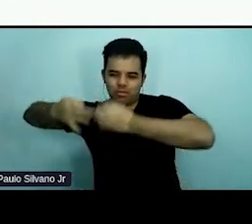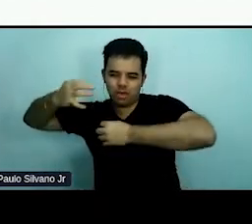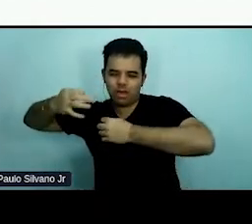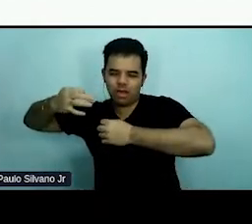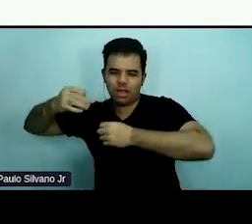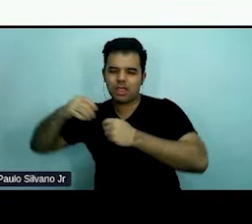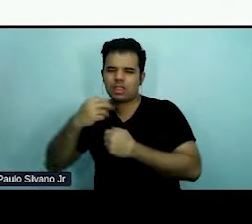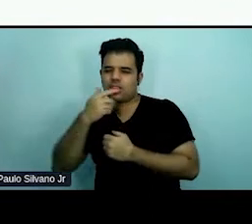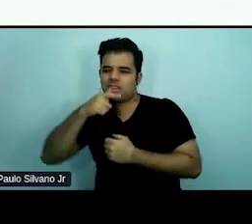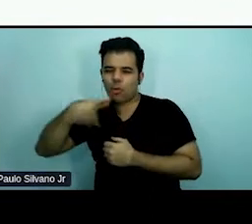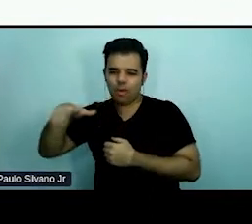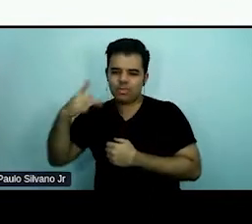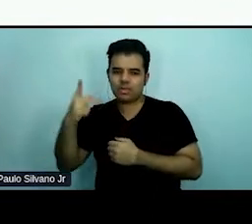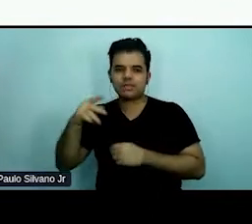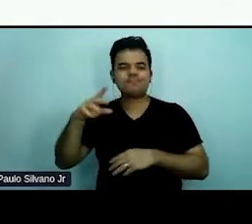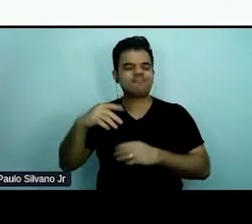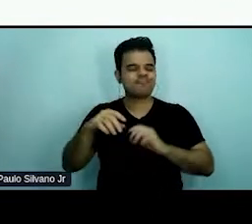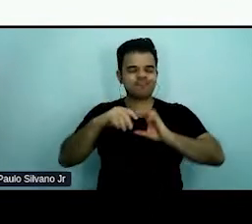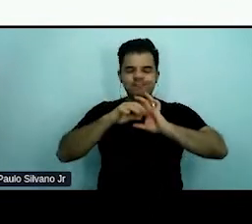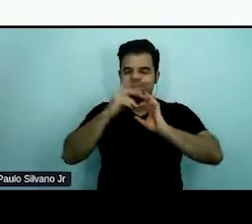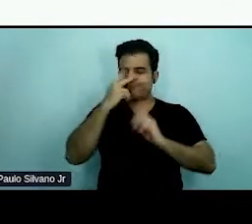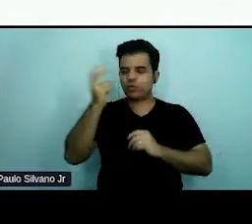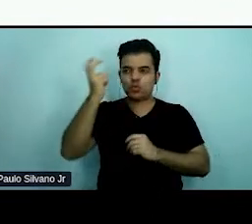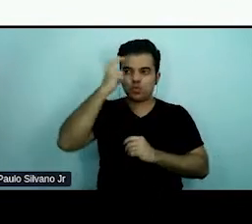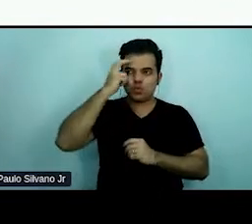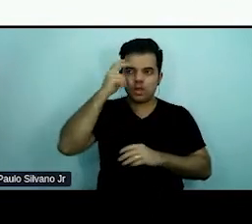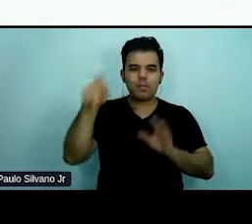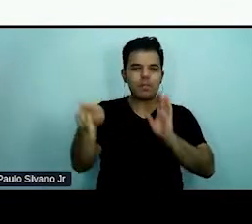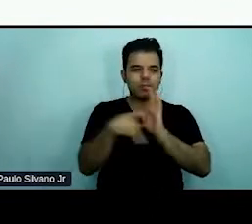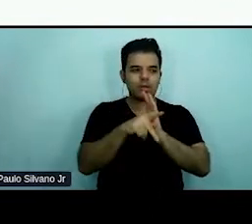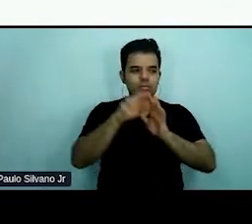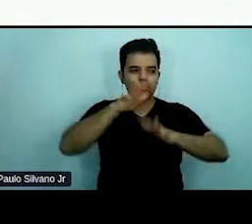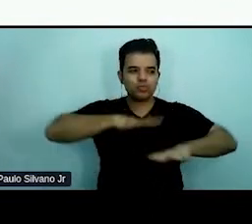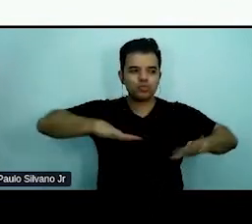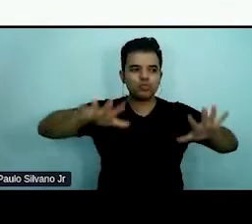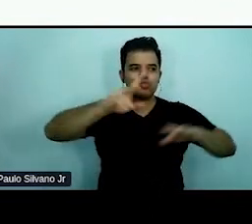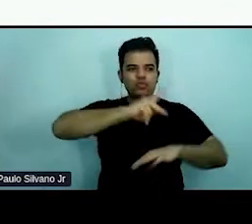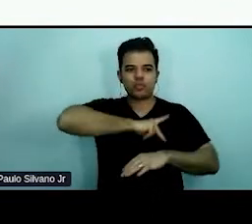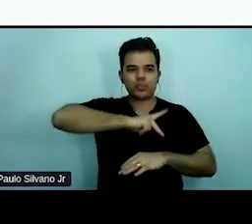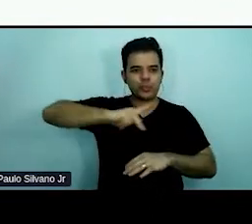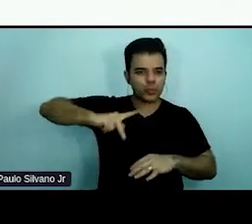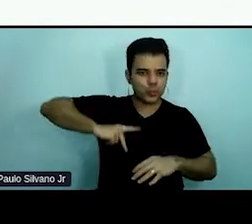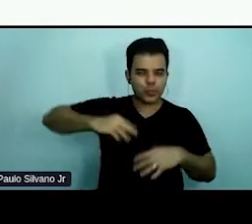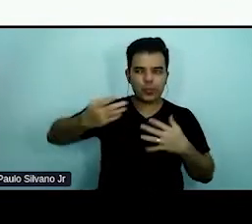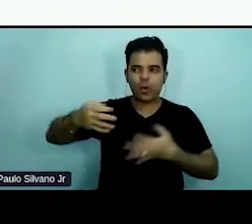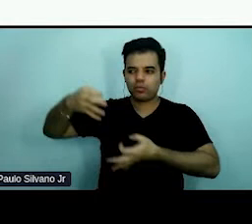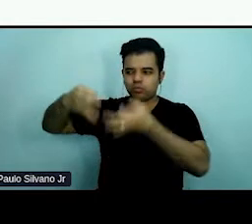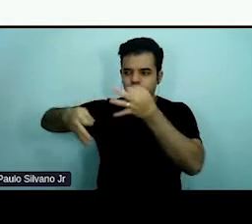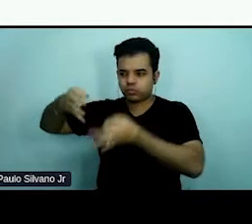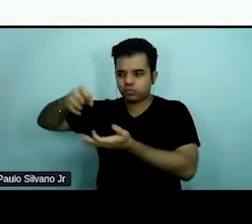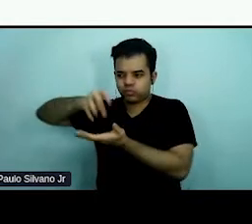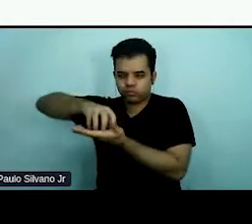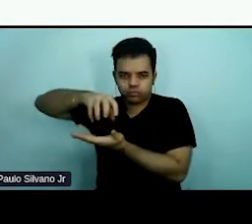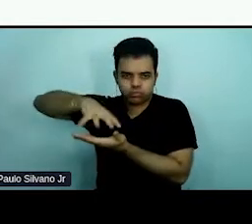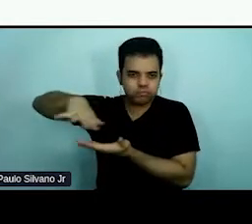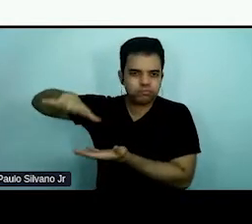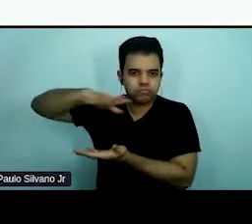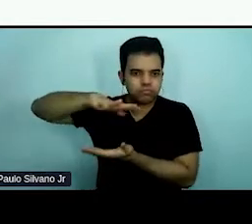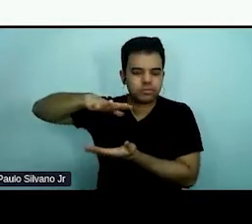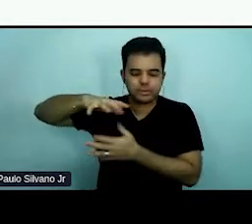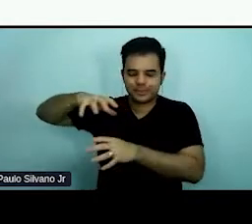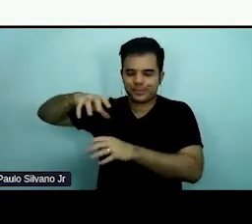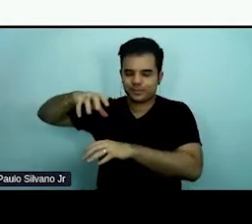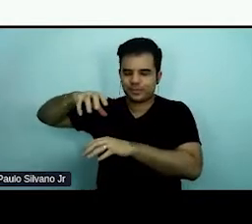em departamentos jurídicos. Porém, com a digitalização dos serviços, especialmente